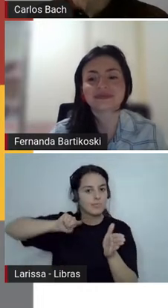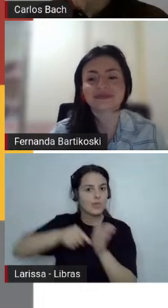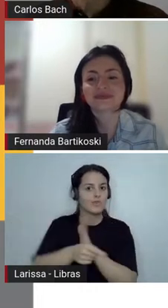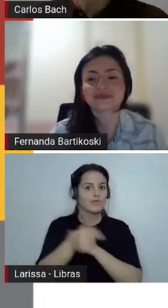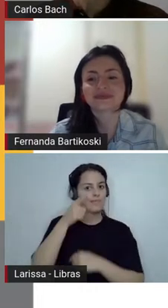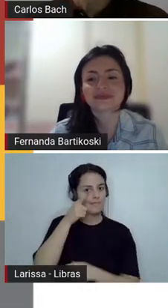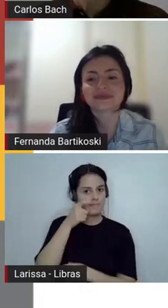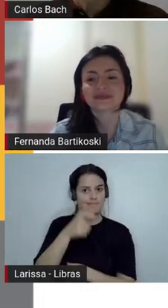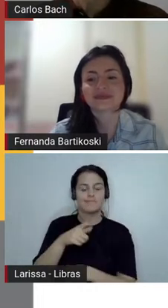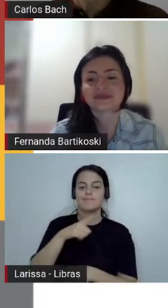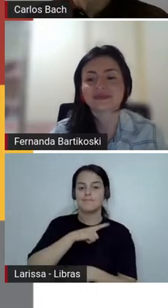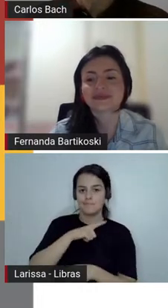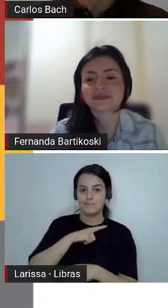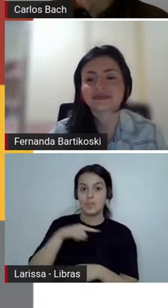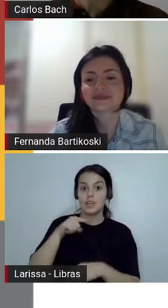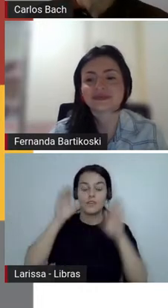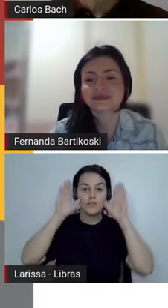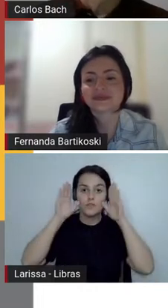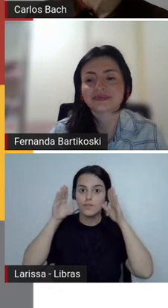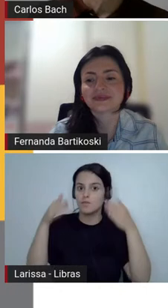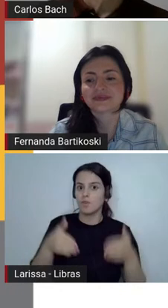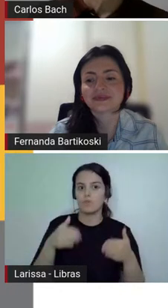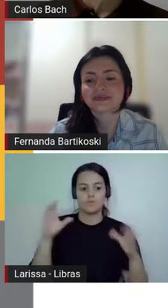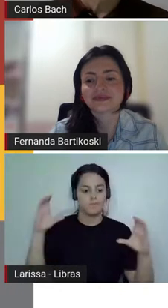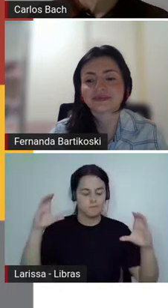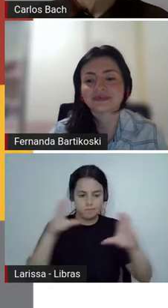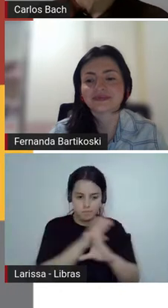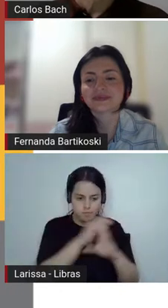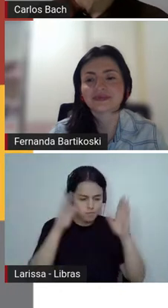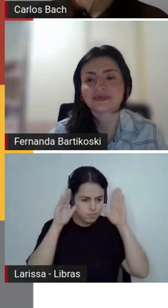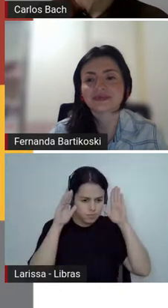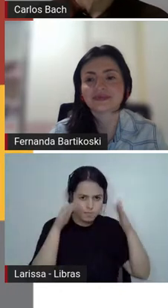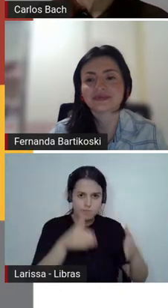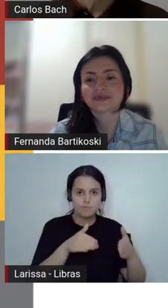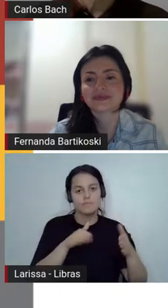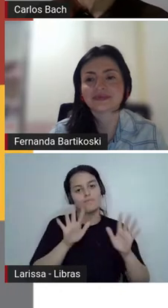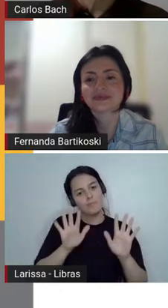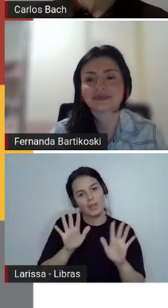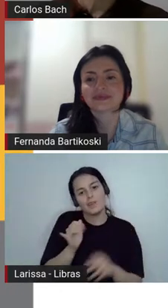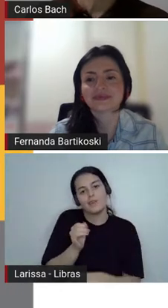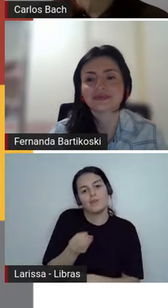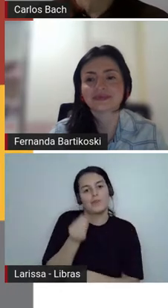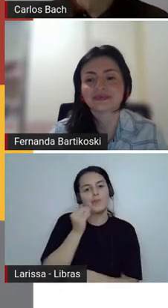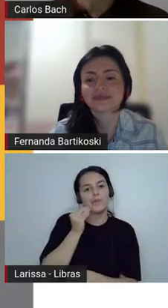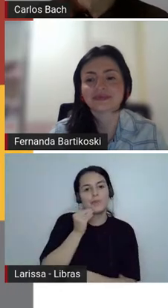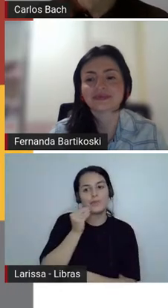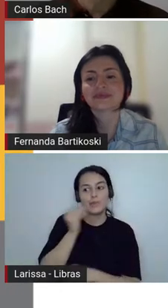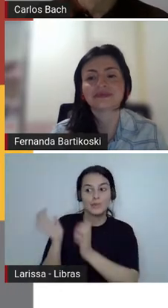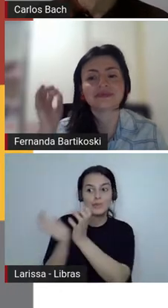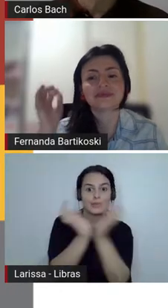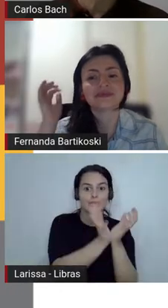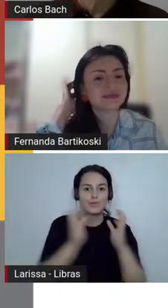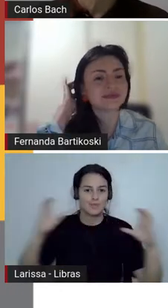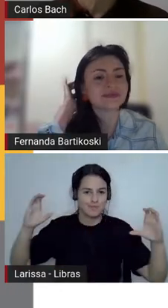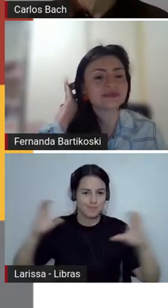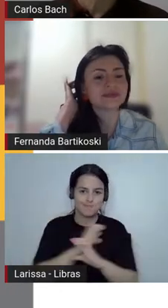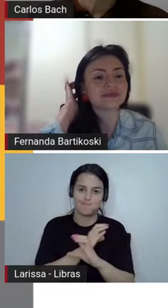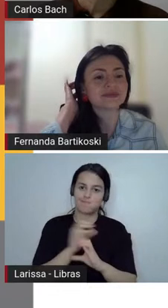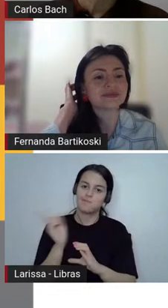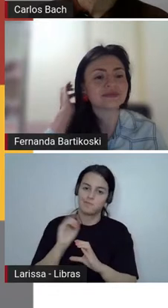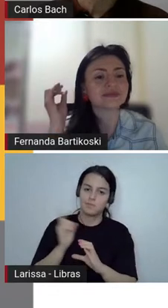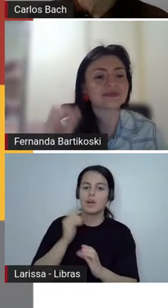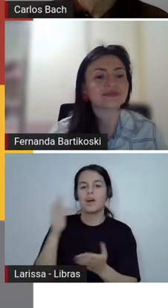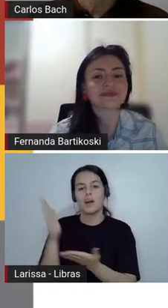Concentração total, mas aí ela está dizendo isso, não é em todas as turmas. Então, talvez, essa é uma construção que a gente vai